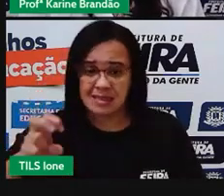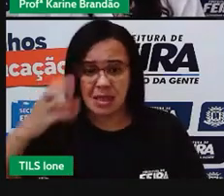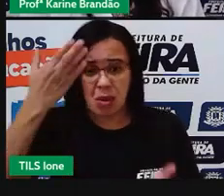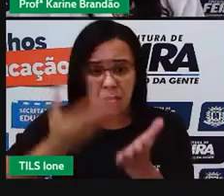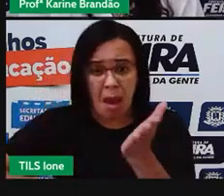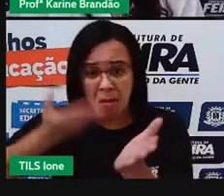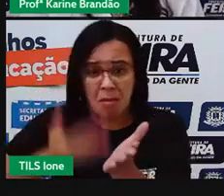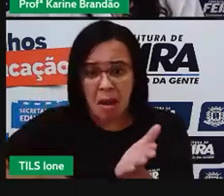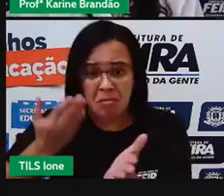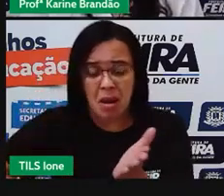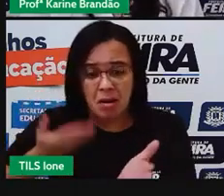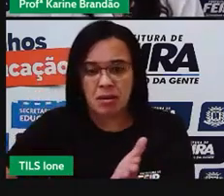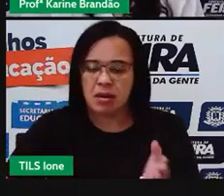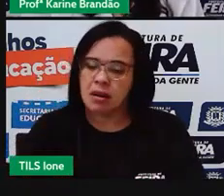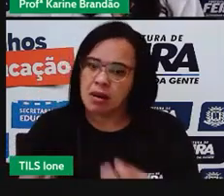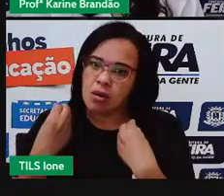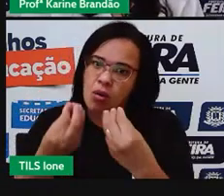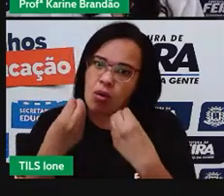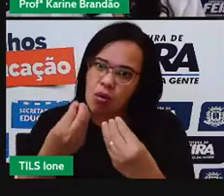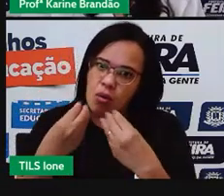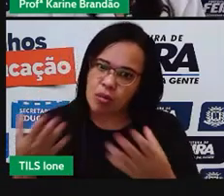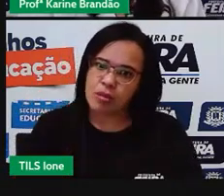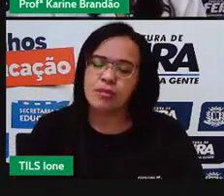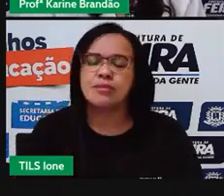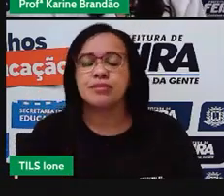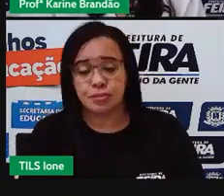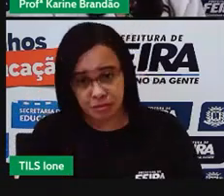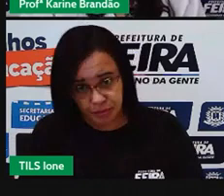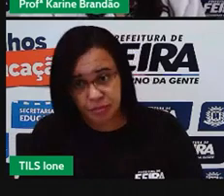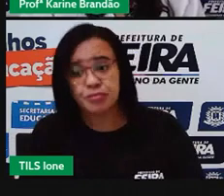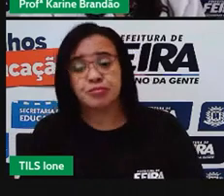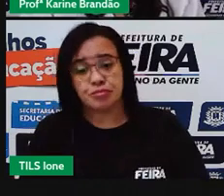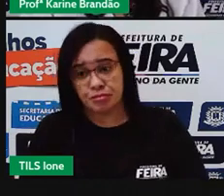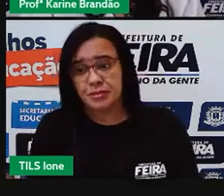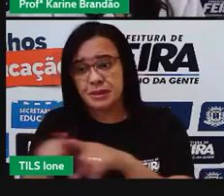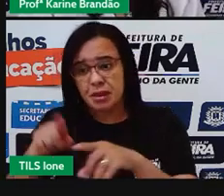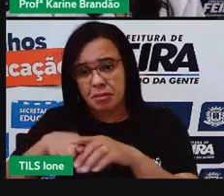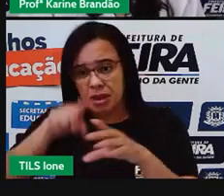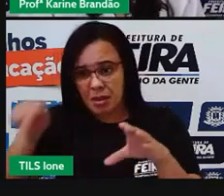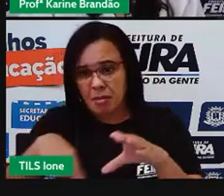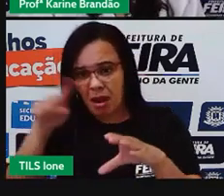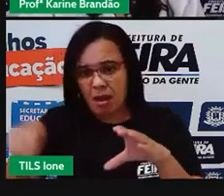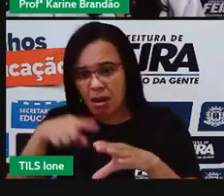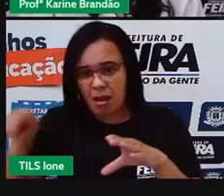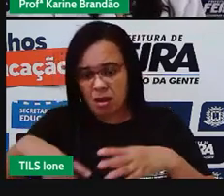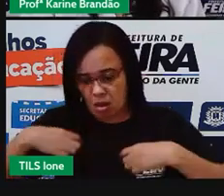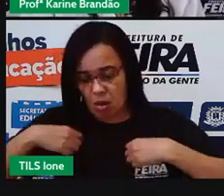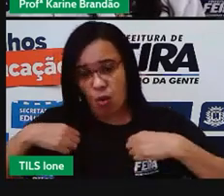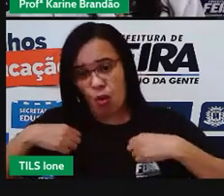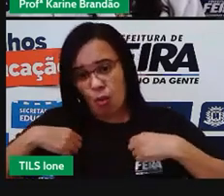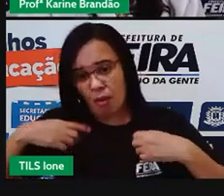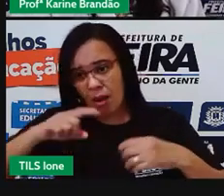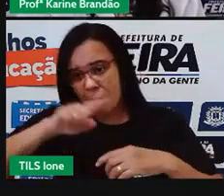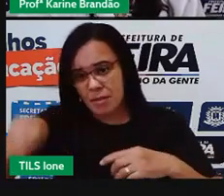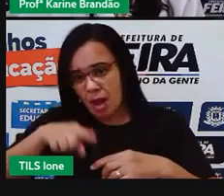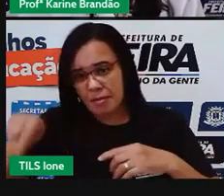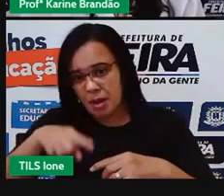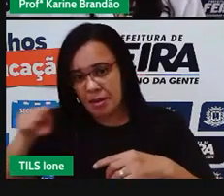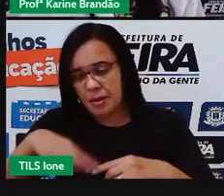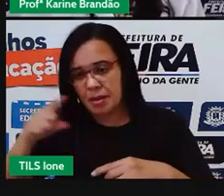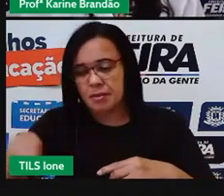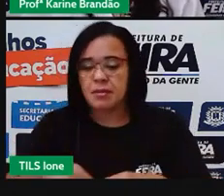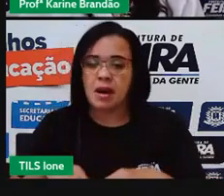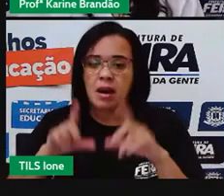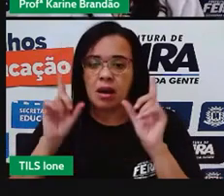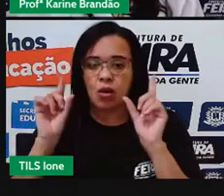desculpa, lavar roupa na máquina de lavar, usa a capacidade total da máquina. A redução do número de